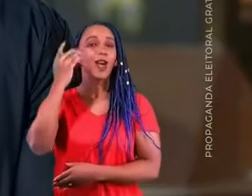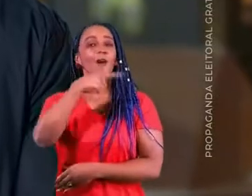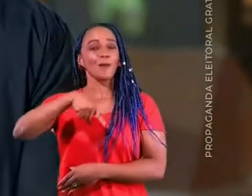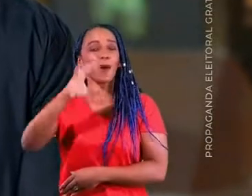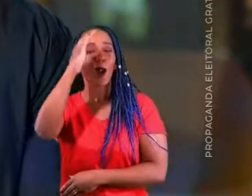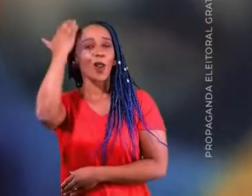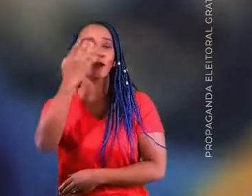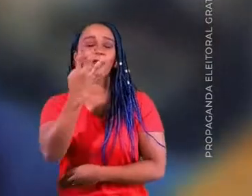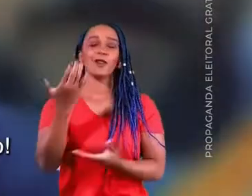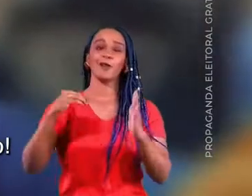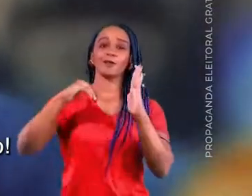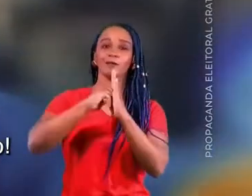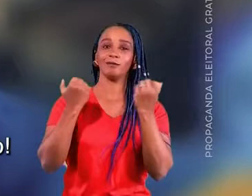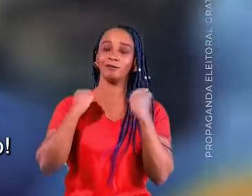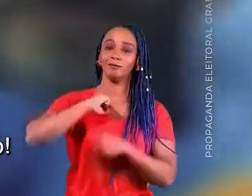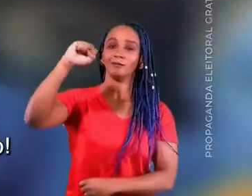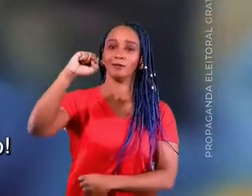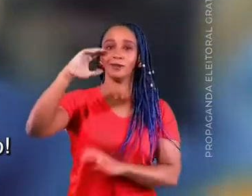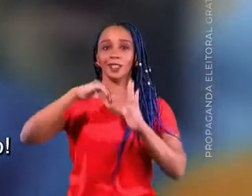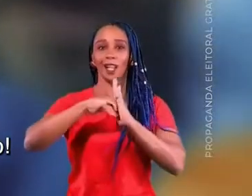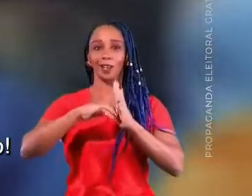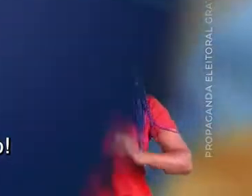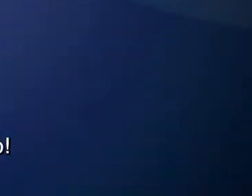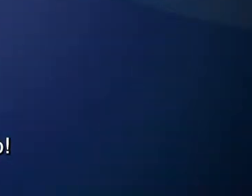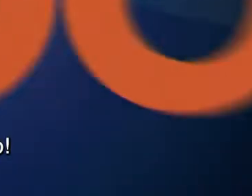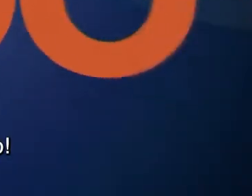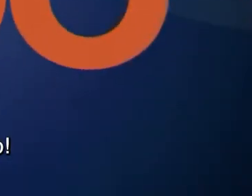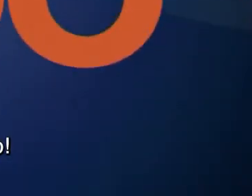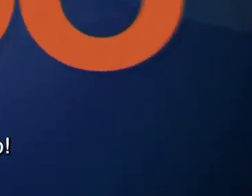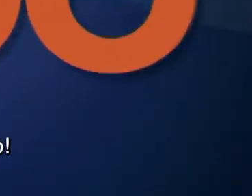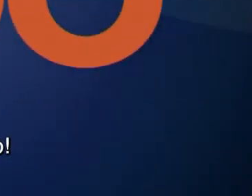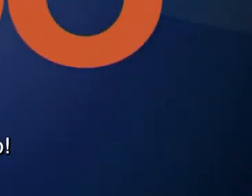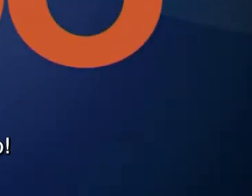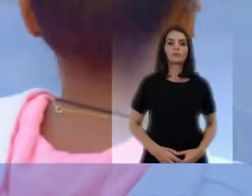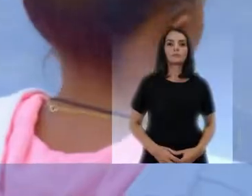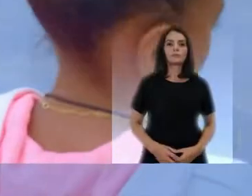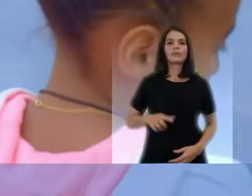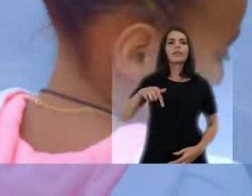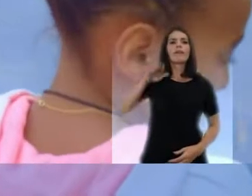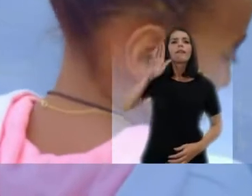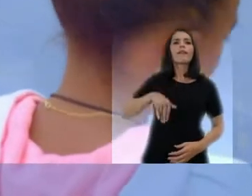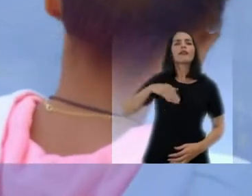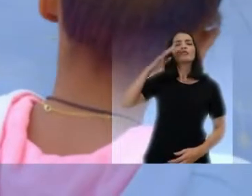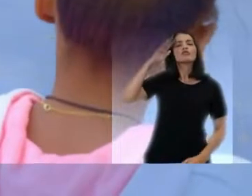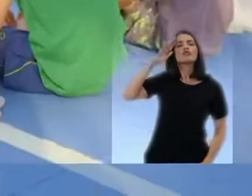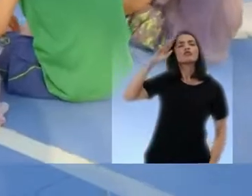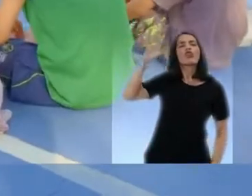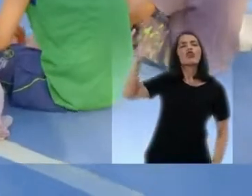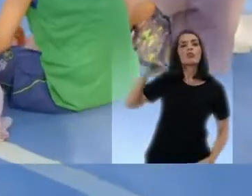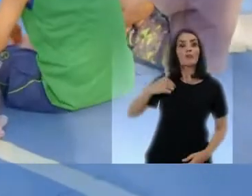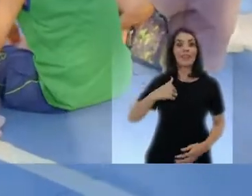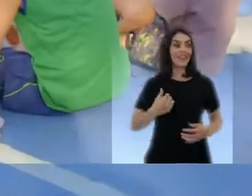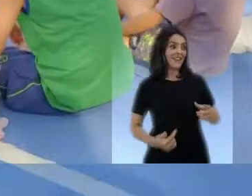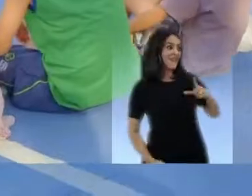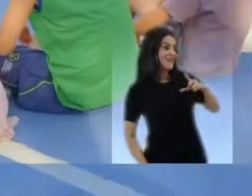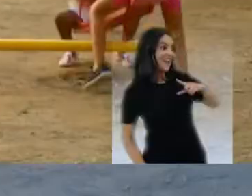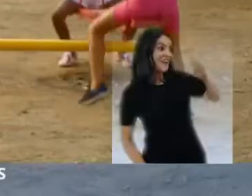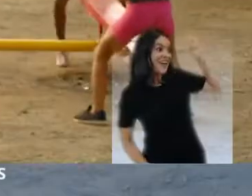carinho. Com o pai Molon. Molon, viva você no nosso céu. Quem aí tem um sonho? Eu!